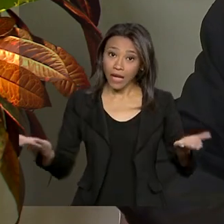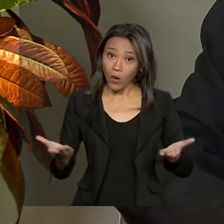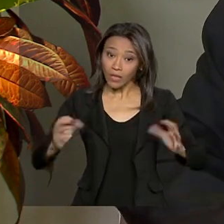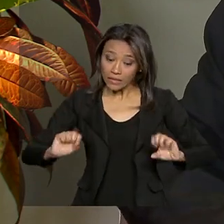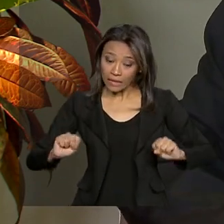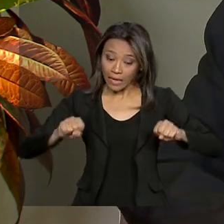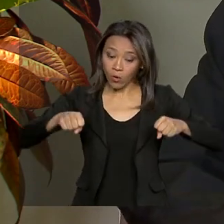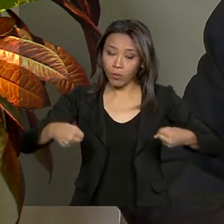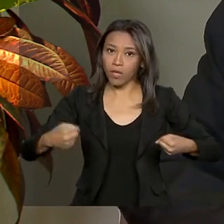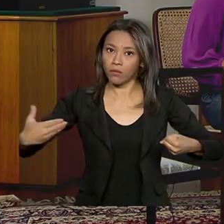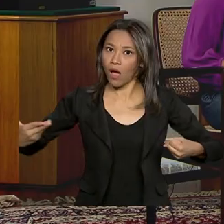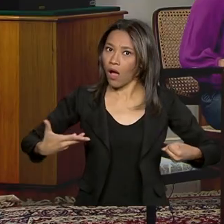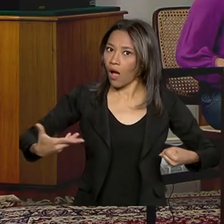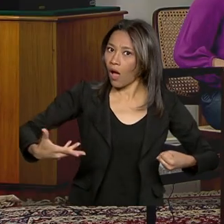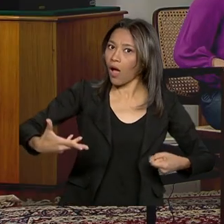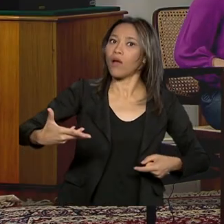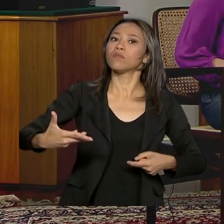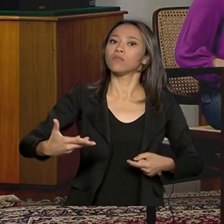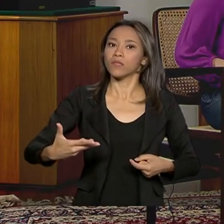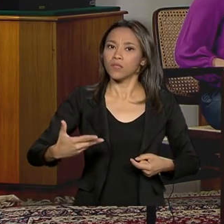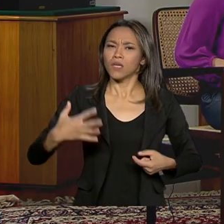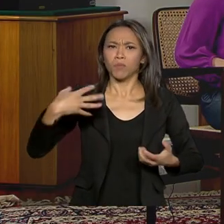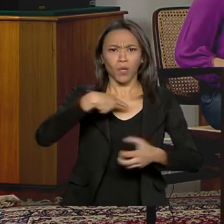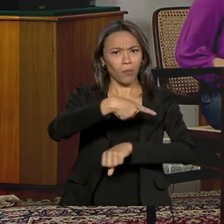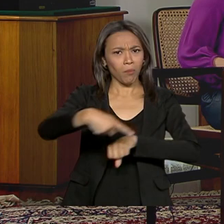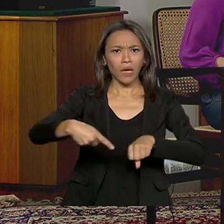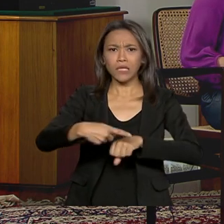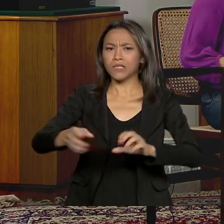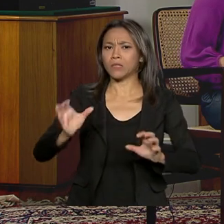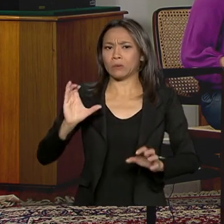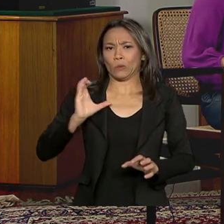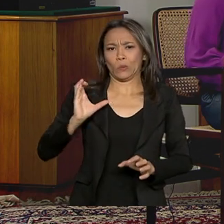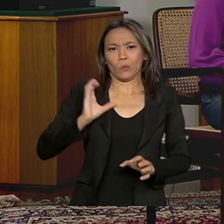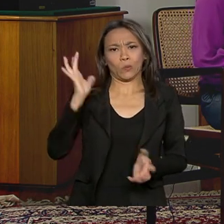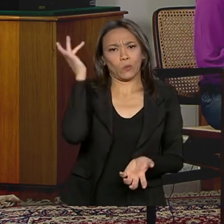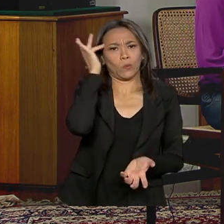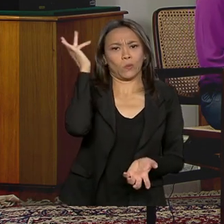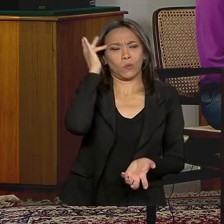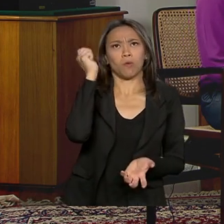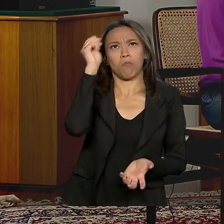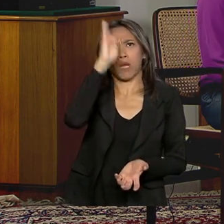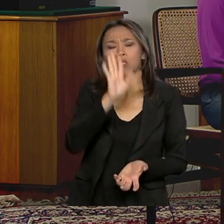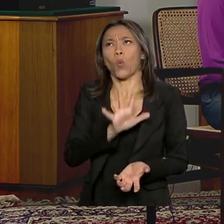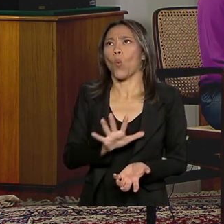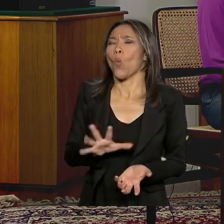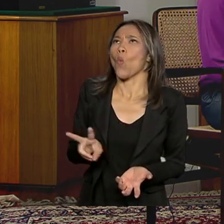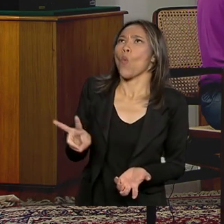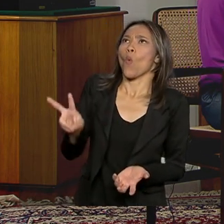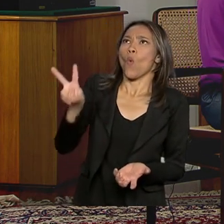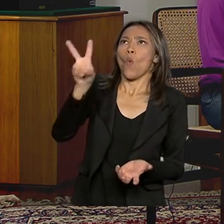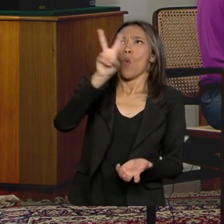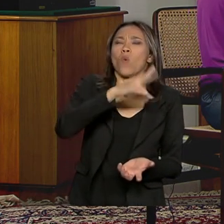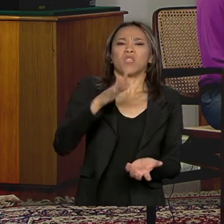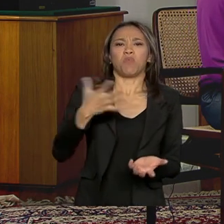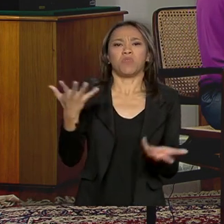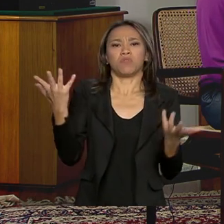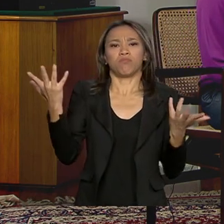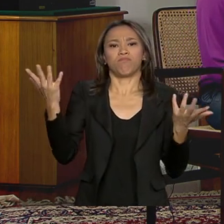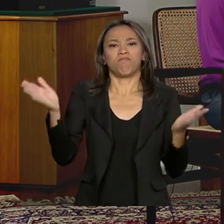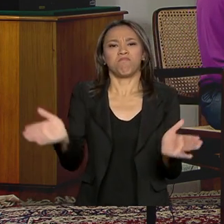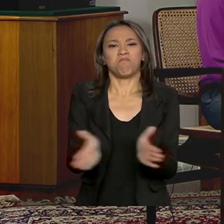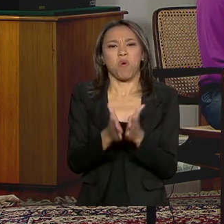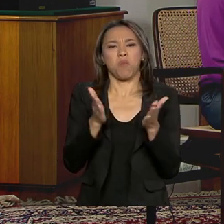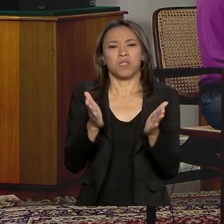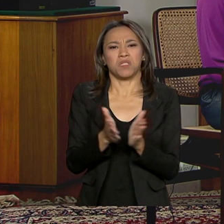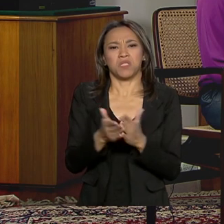que ninguém esperava, porque é um país muito rico. E no momento que ele empobreceu, nós estamos tendo que